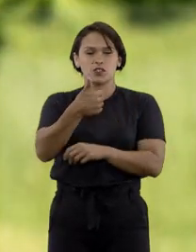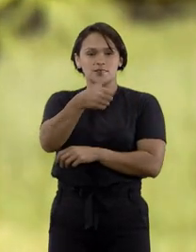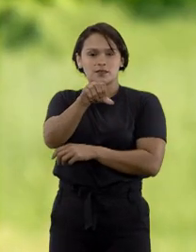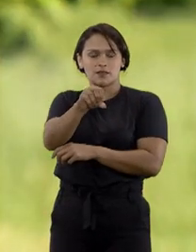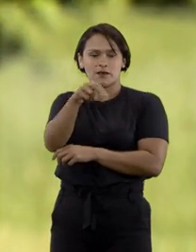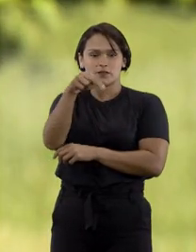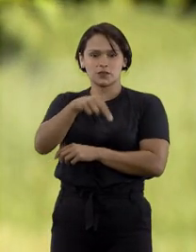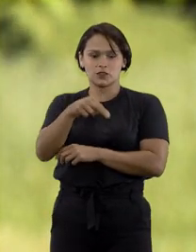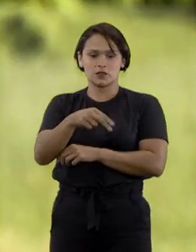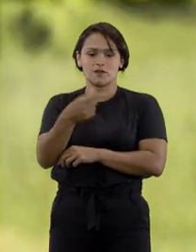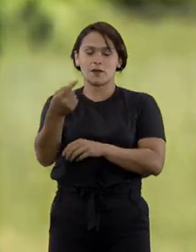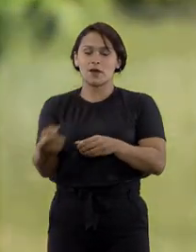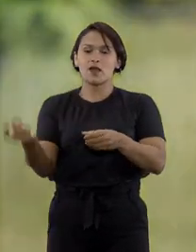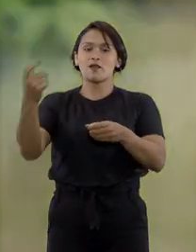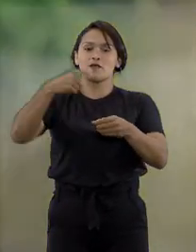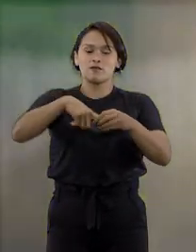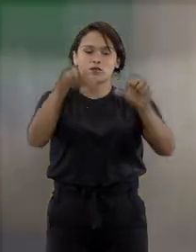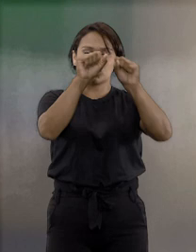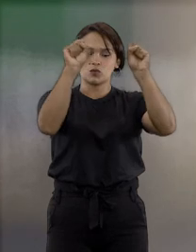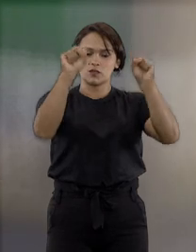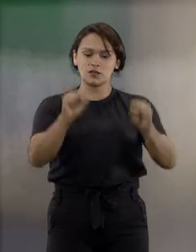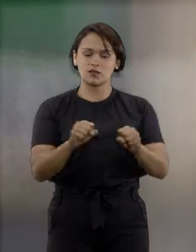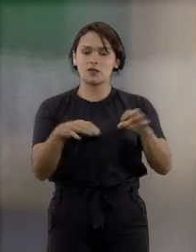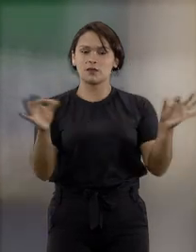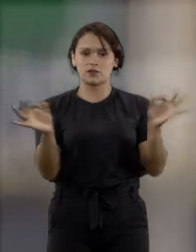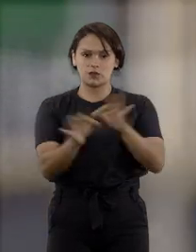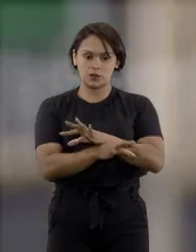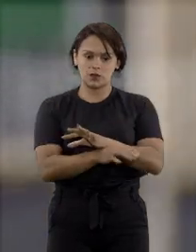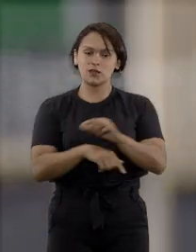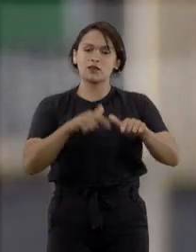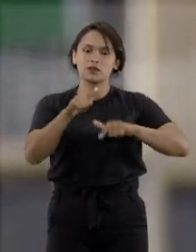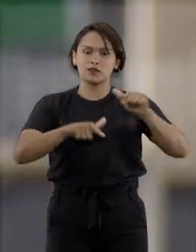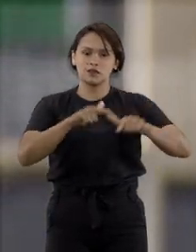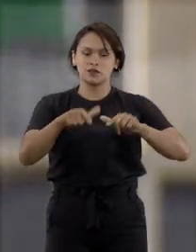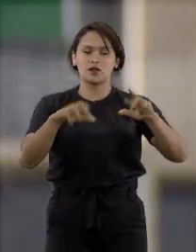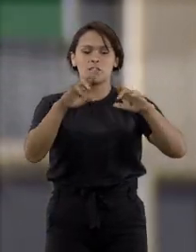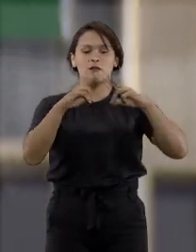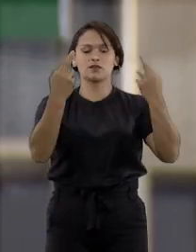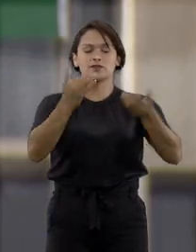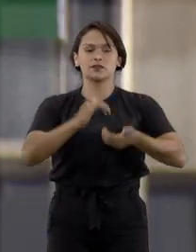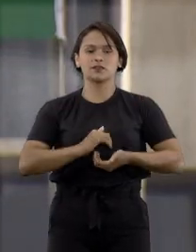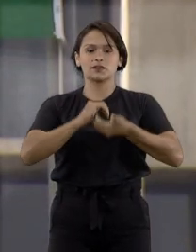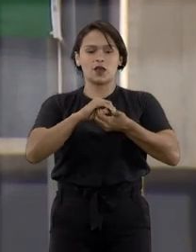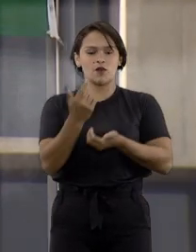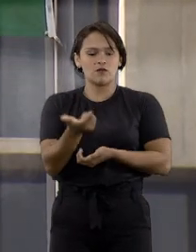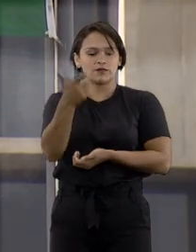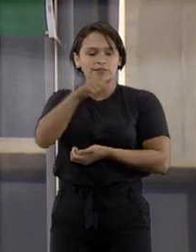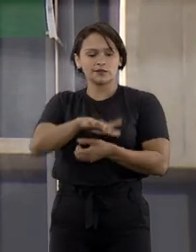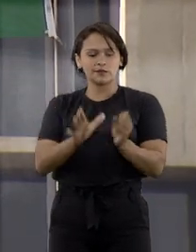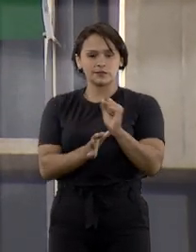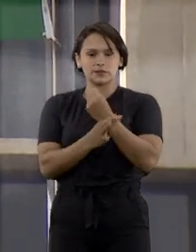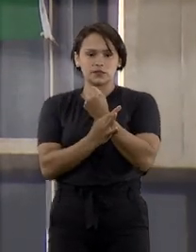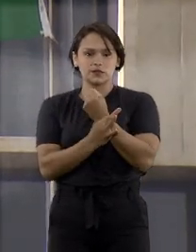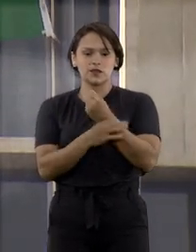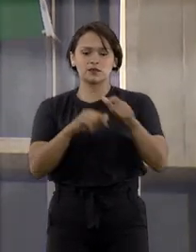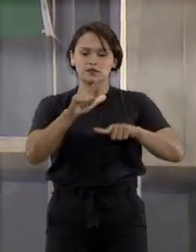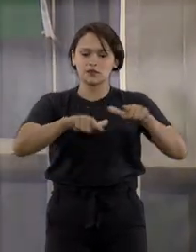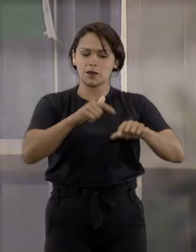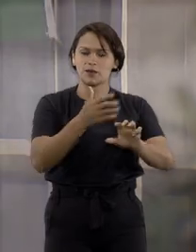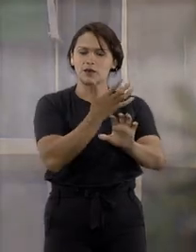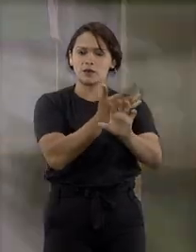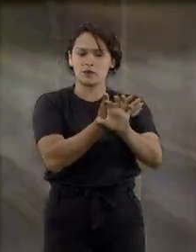No dia 19 de novembro, a recuperação dos sistemas foi concluída e as atividades da corte retomadas com segurança,